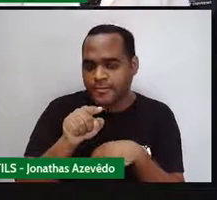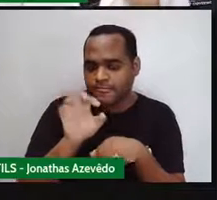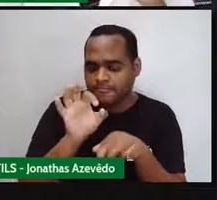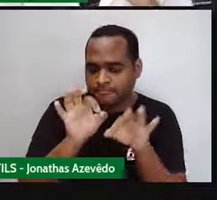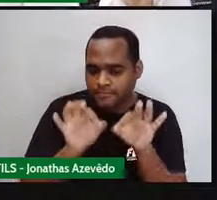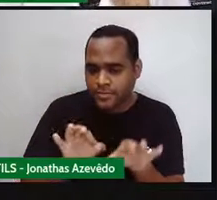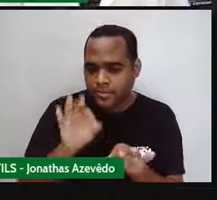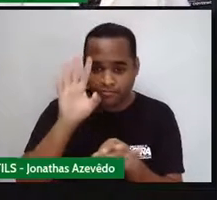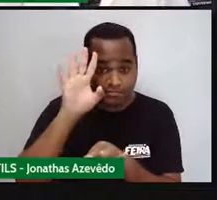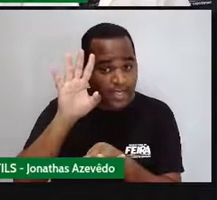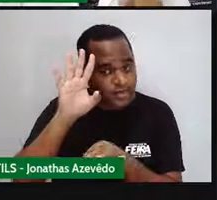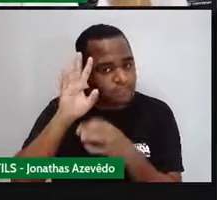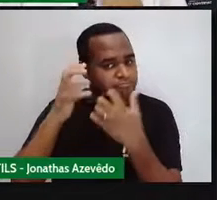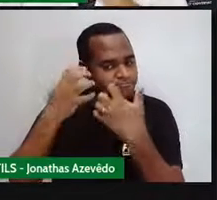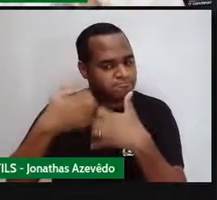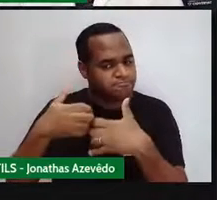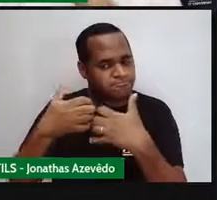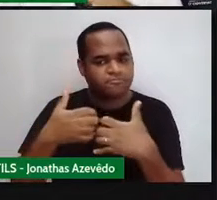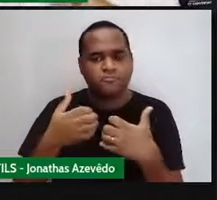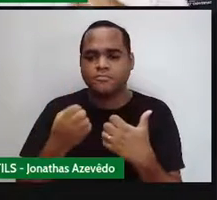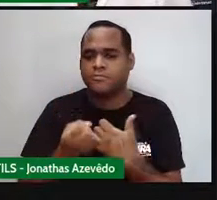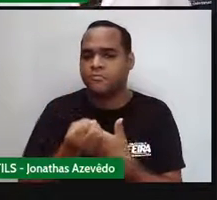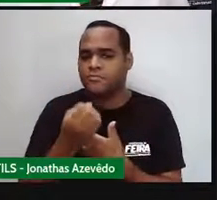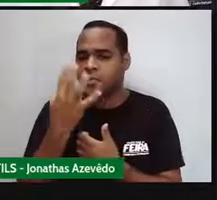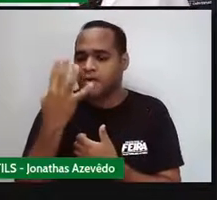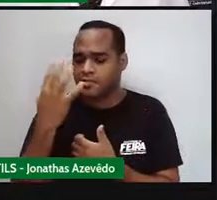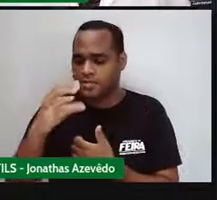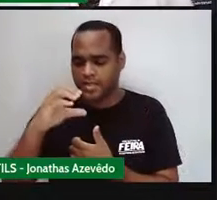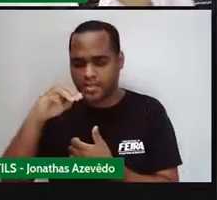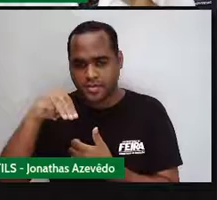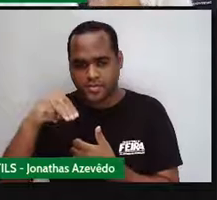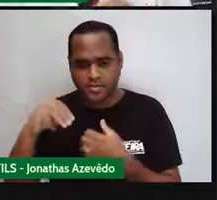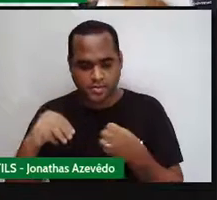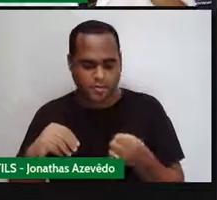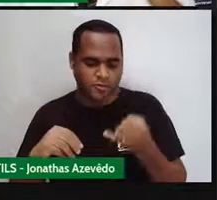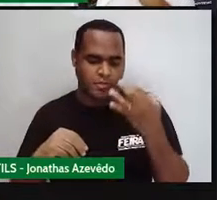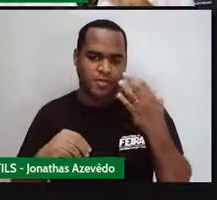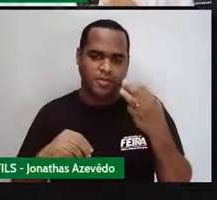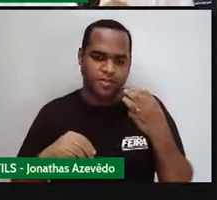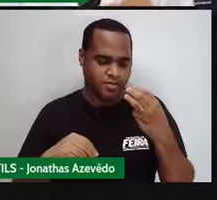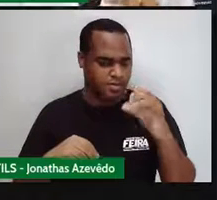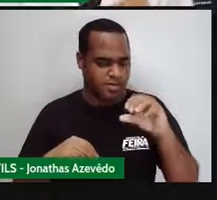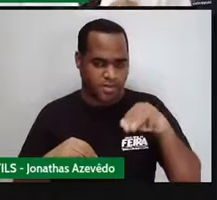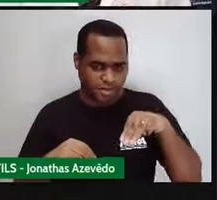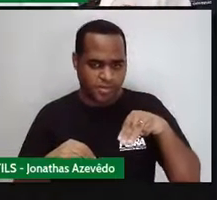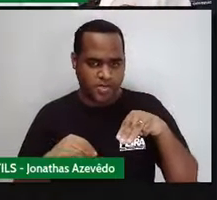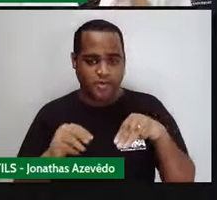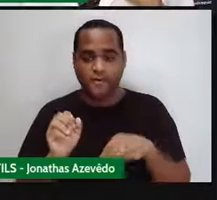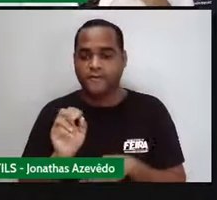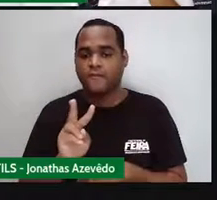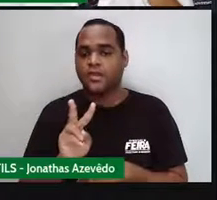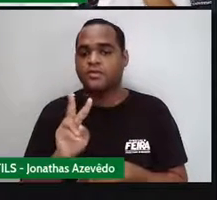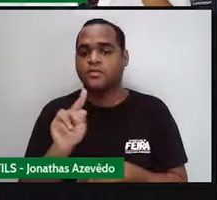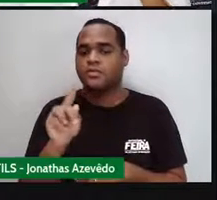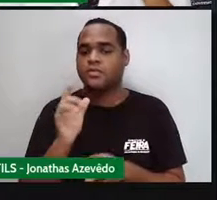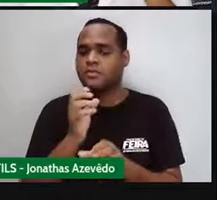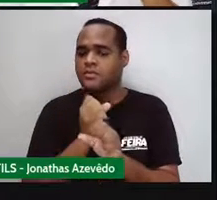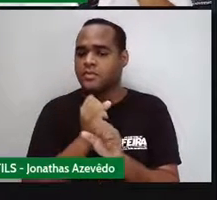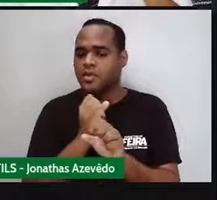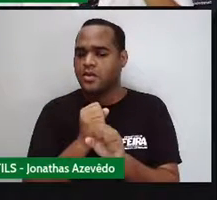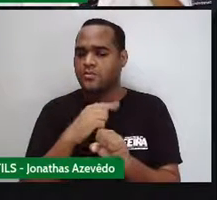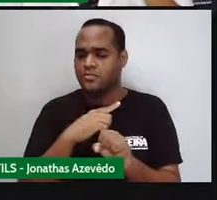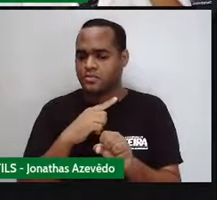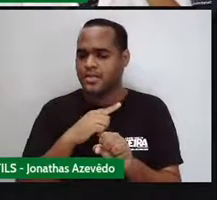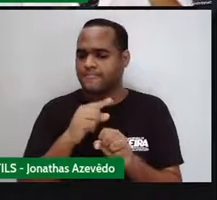e você ver de onde é que você vai tirar os valores dos tamanhos dessas diagonais. Eu vou fazer